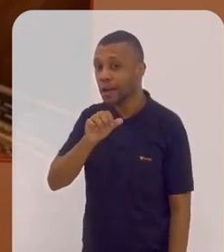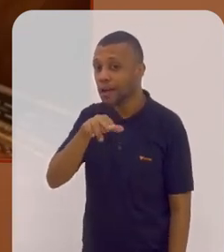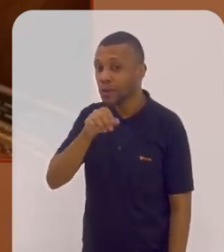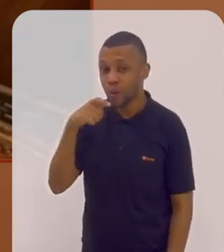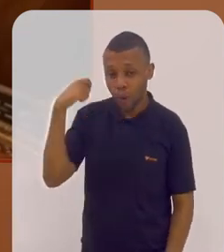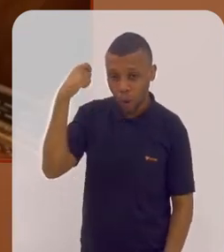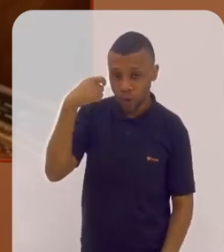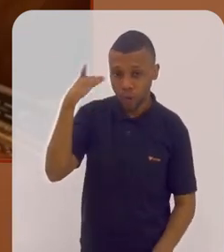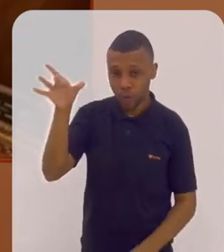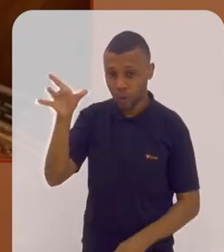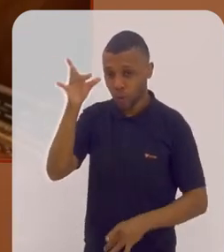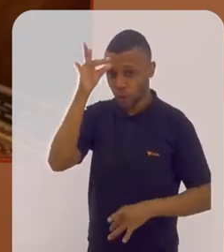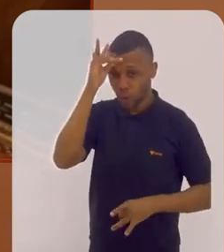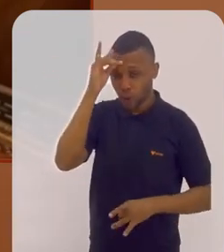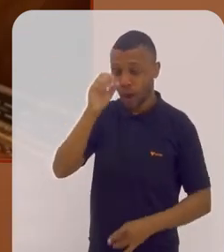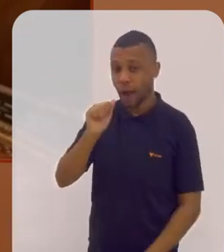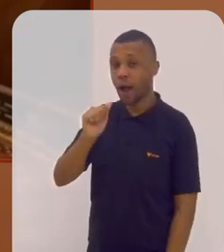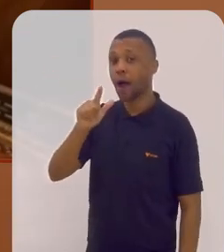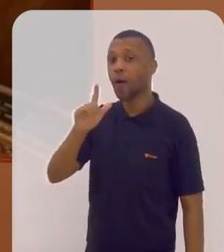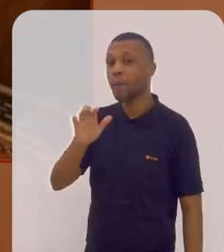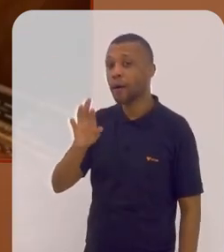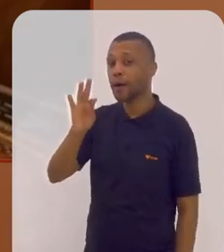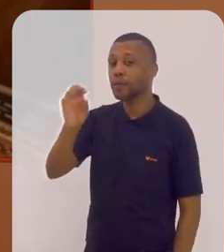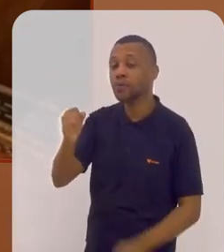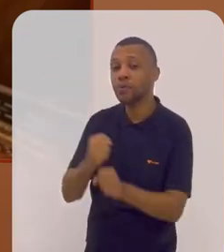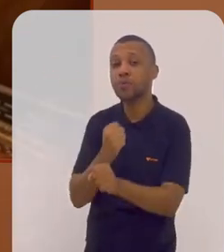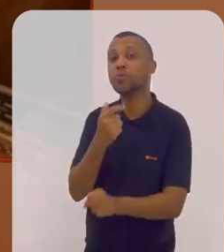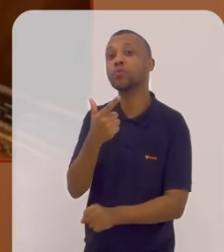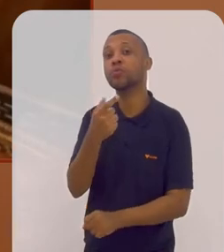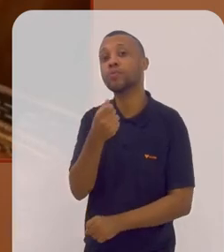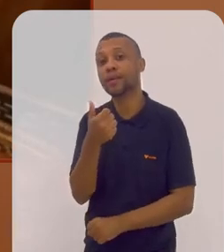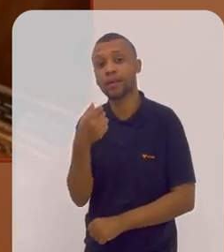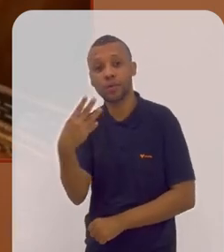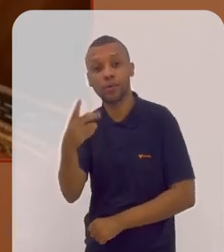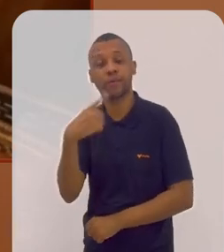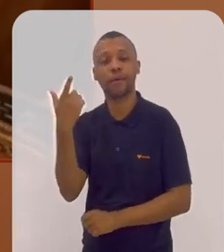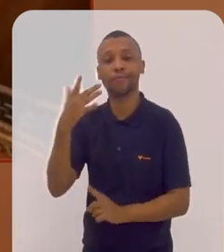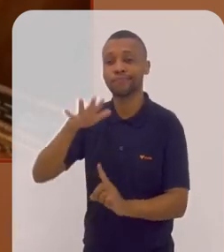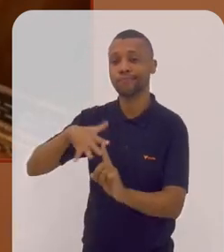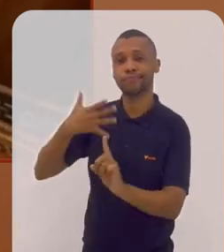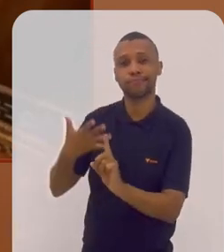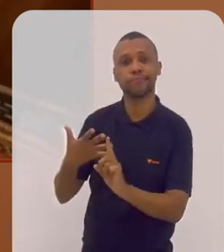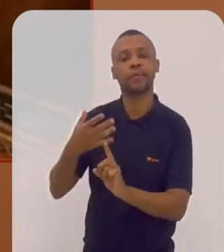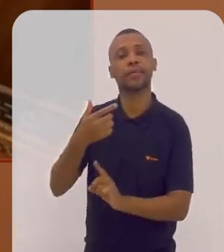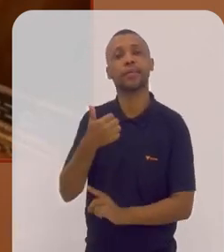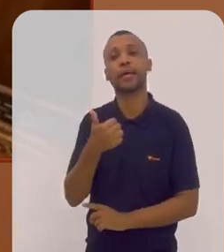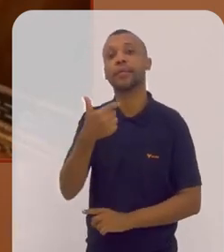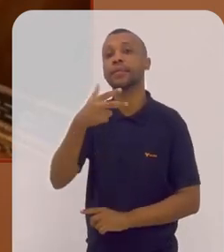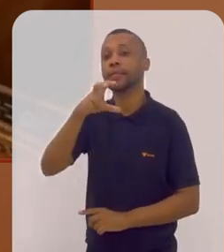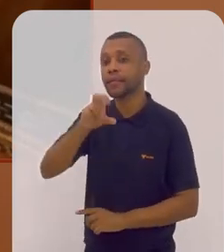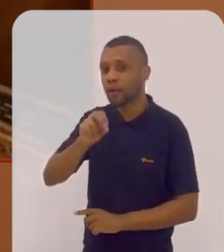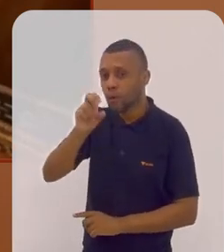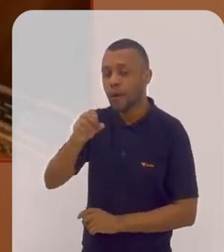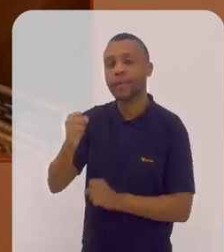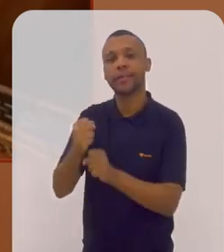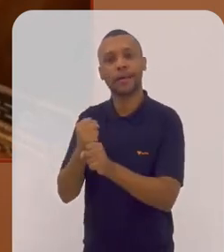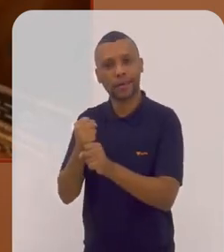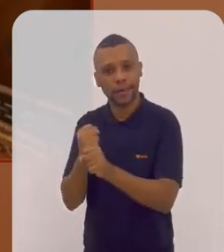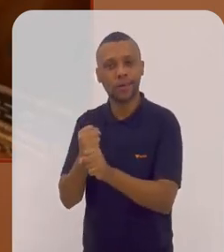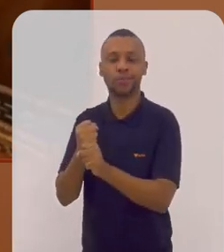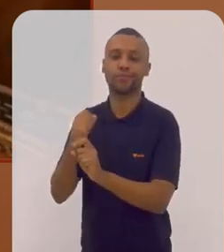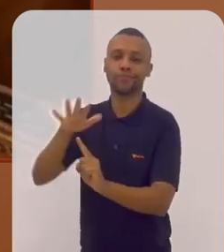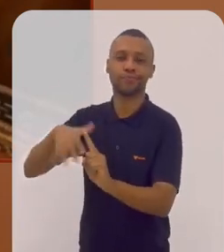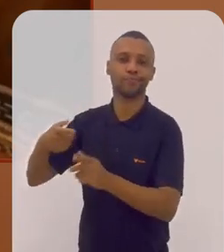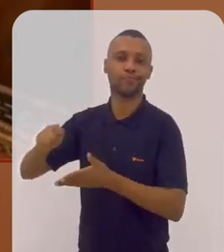Nepomuceno em 2014, quando estávamos comemorando 150 anos do nascimento do compositor. Tivemos a